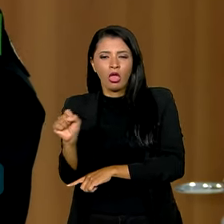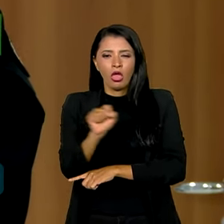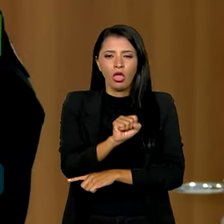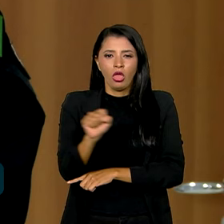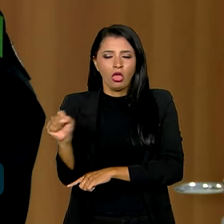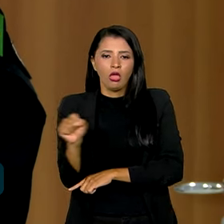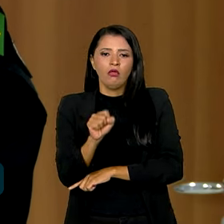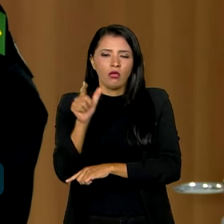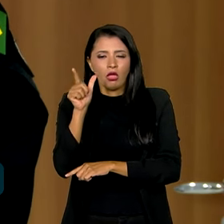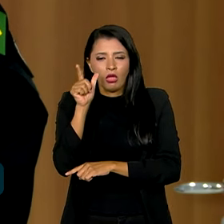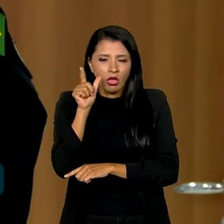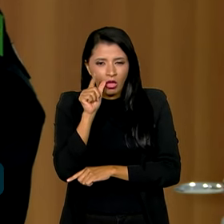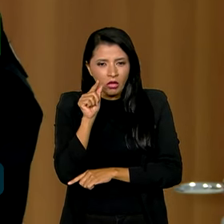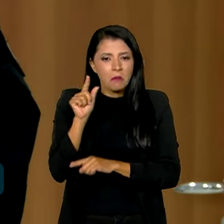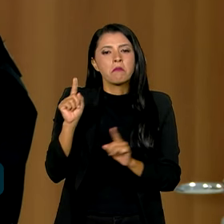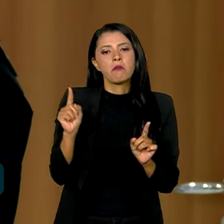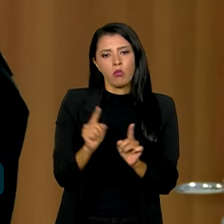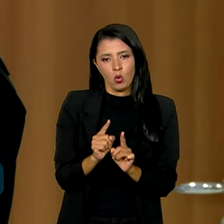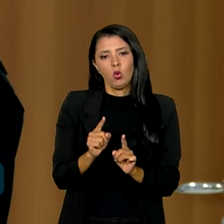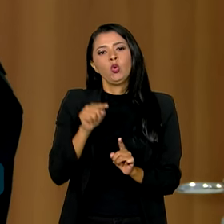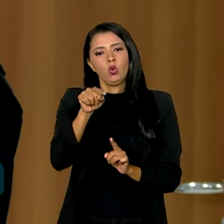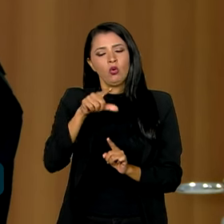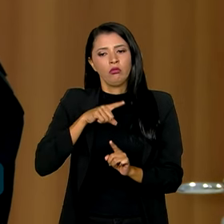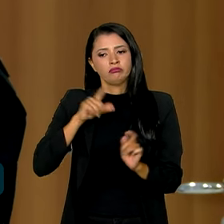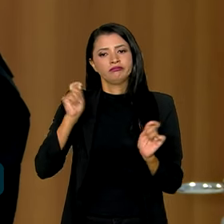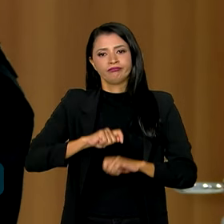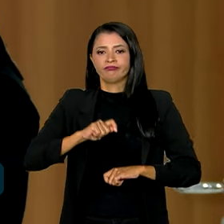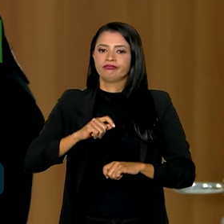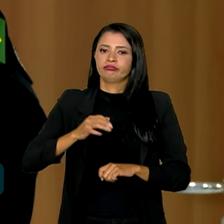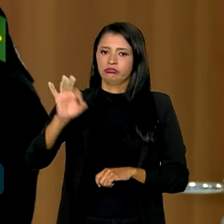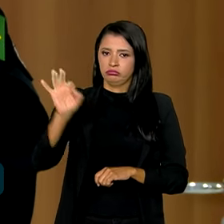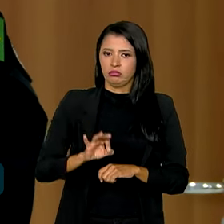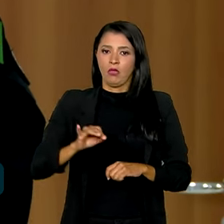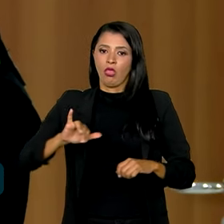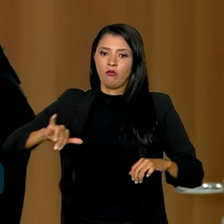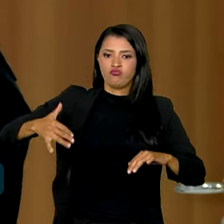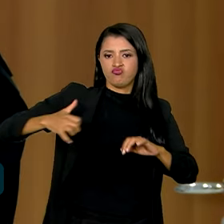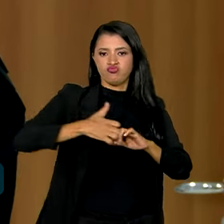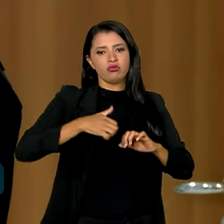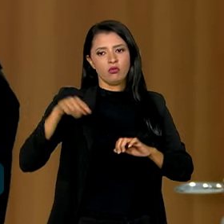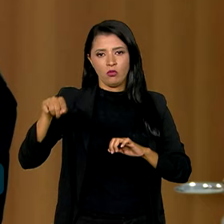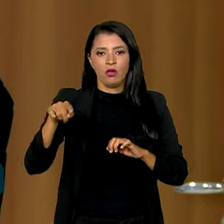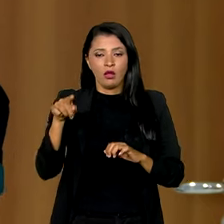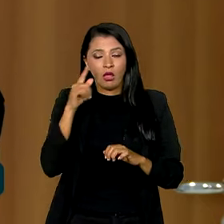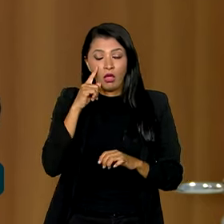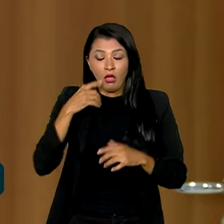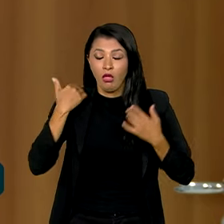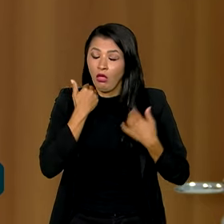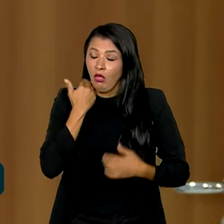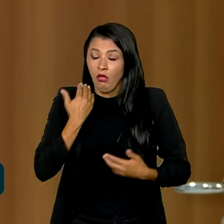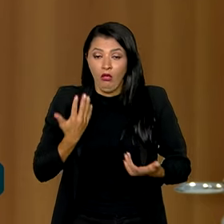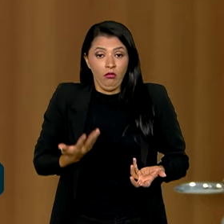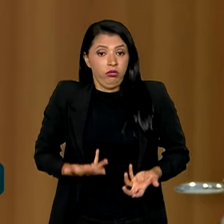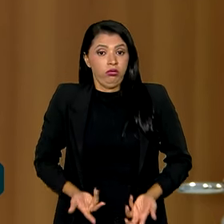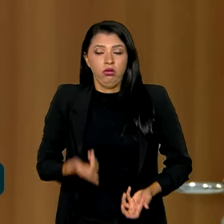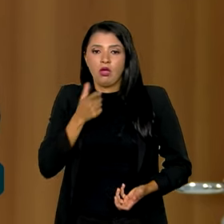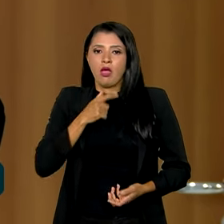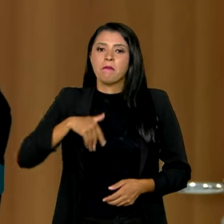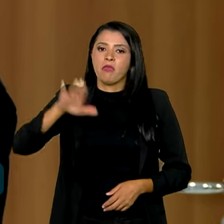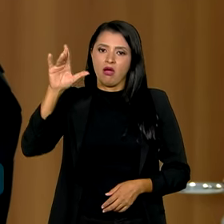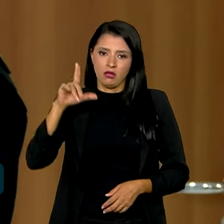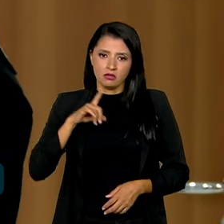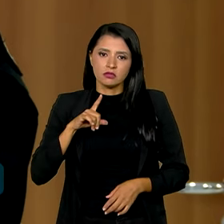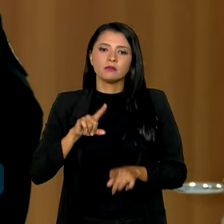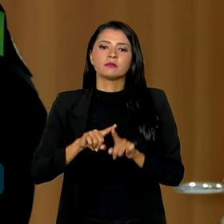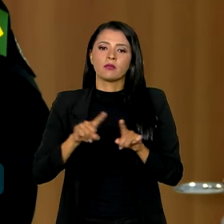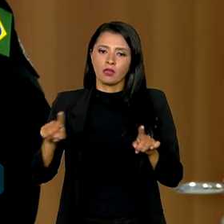lógico que vai cair. E a probabilidade de um acidente com um profissional estenuado é muito maior. Então o